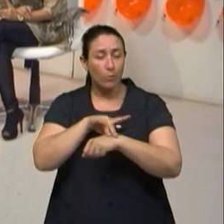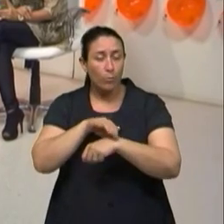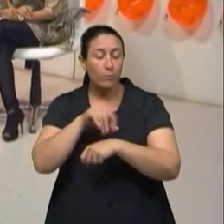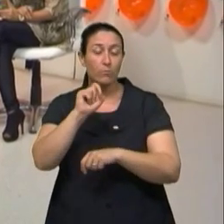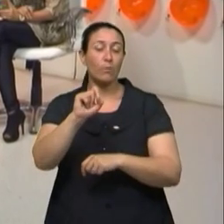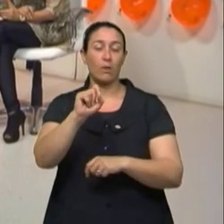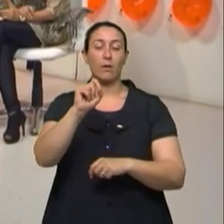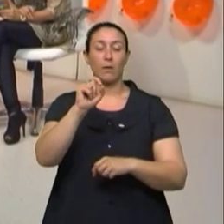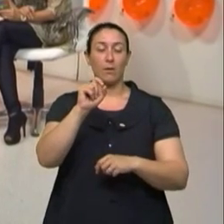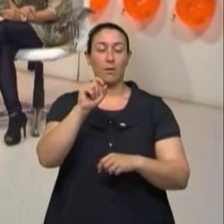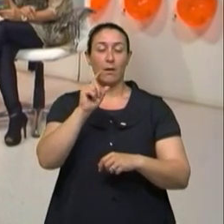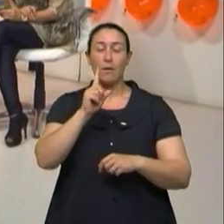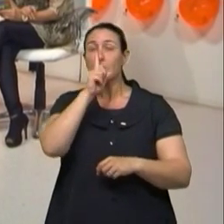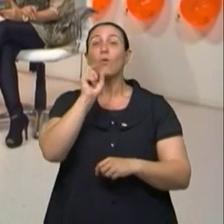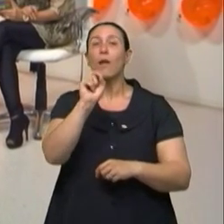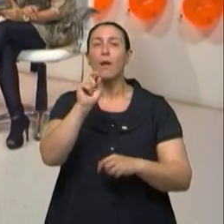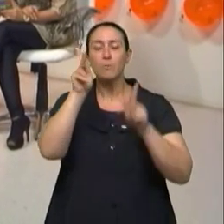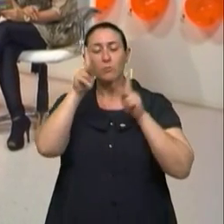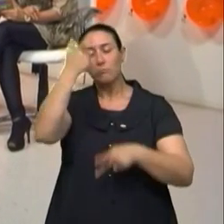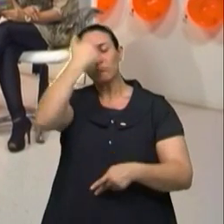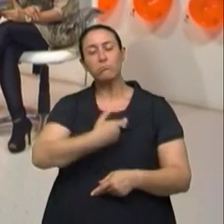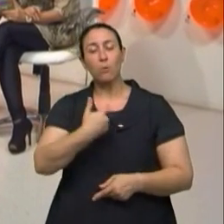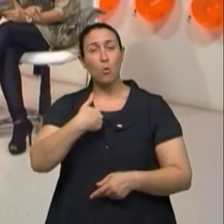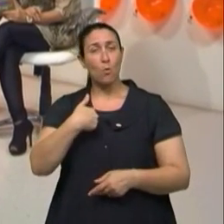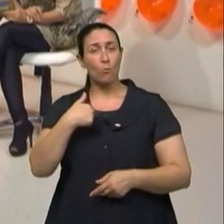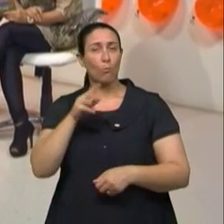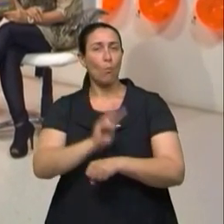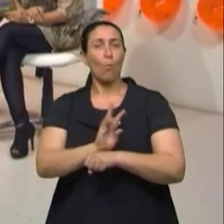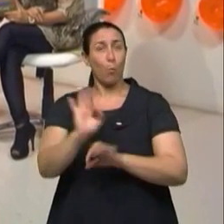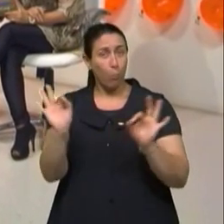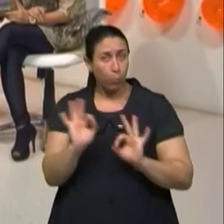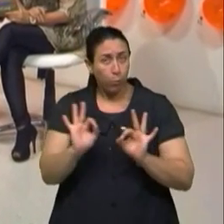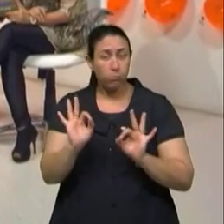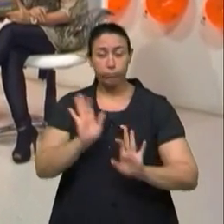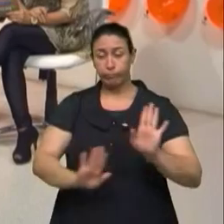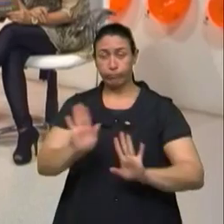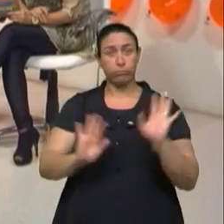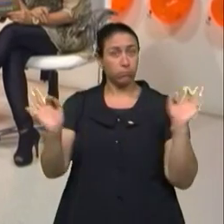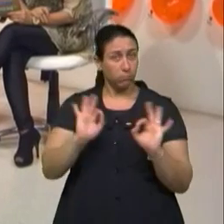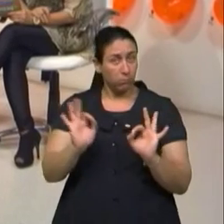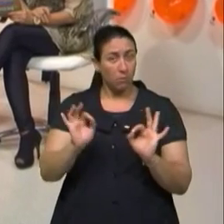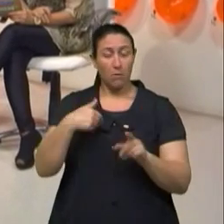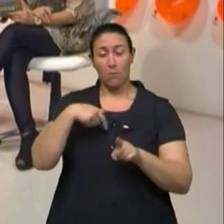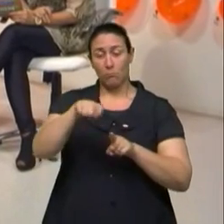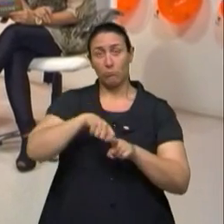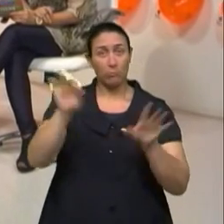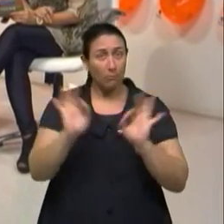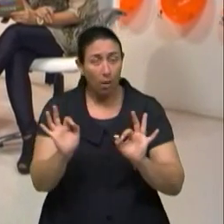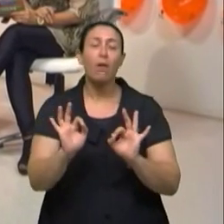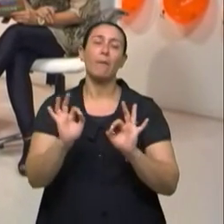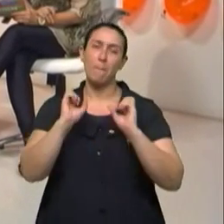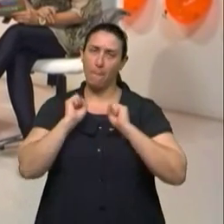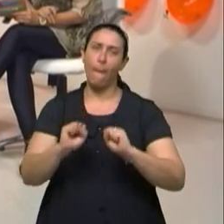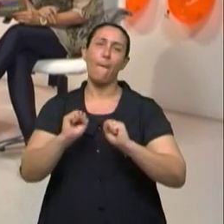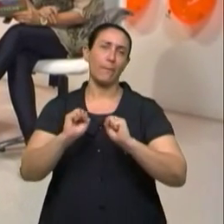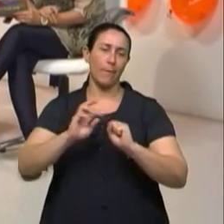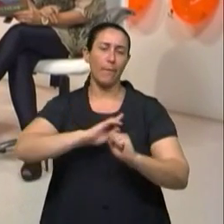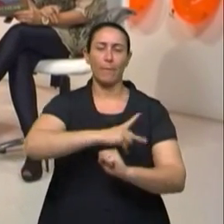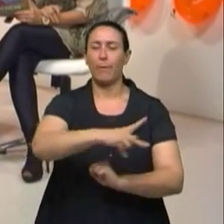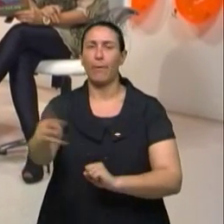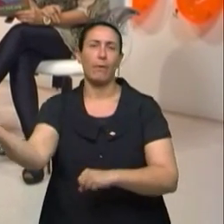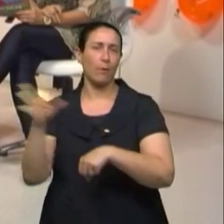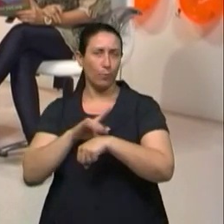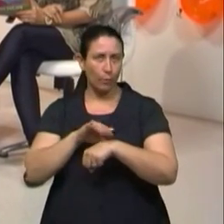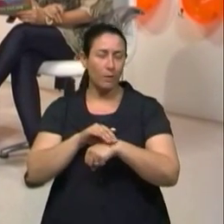quem tá em risco é quem tem relação desprotegida, né, então, se em algum momento um do casal teve alguma